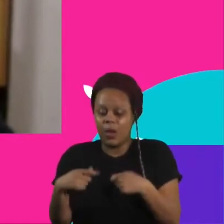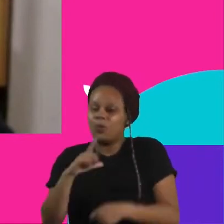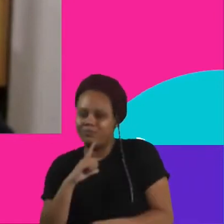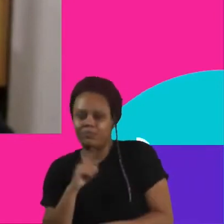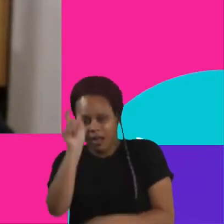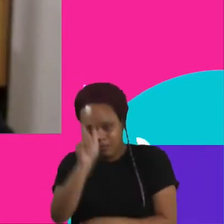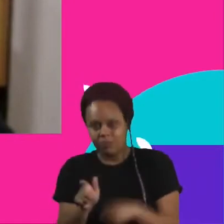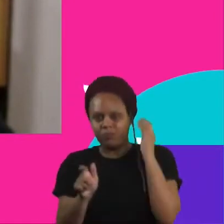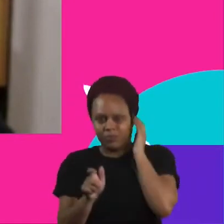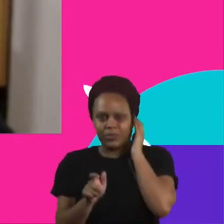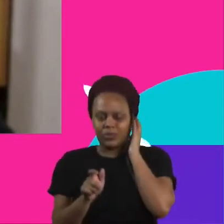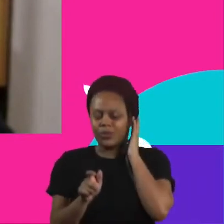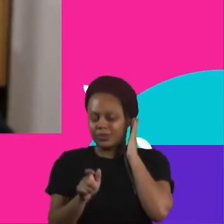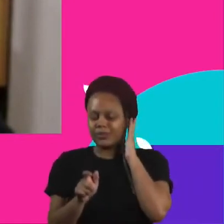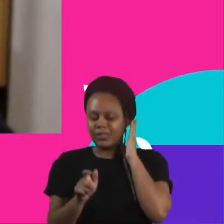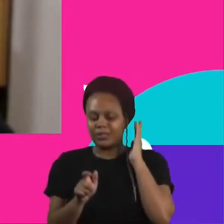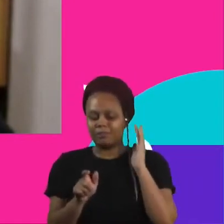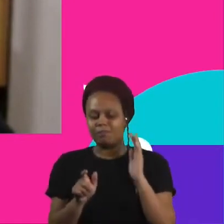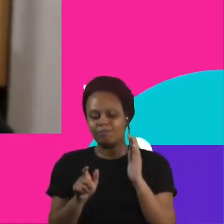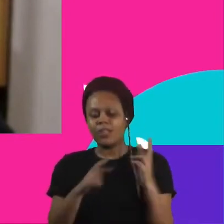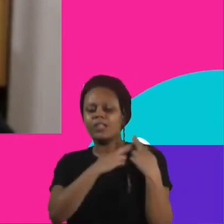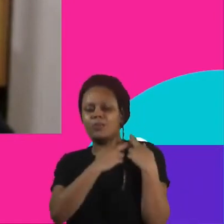dos dados no setor público.